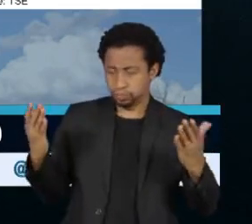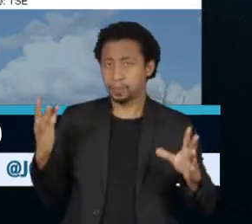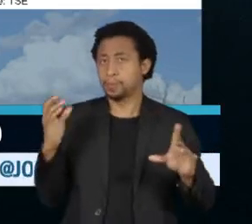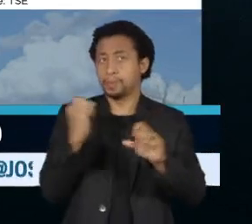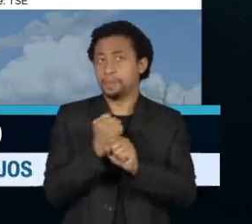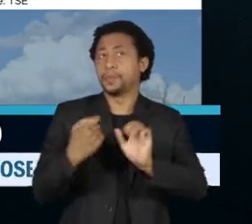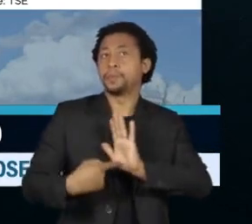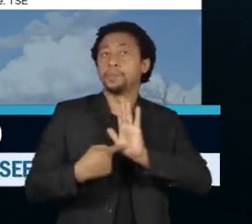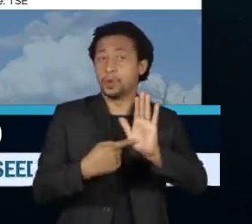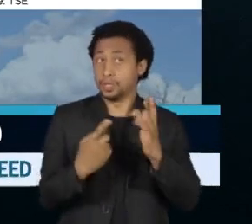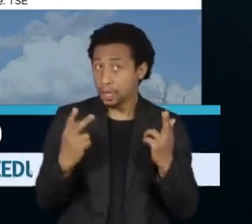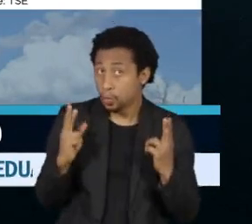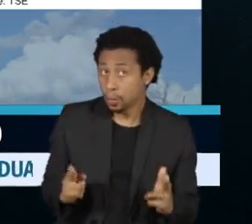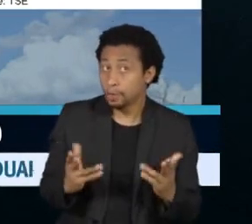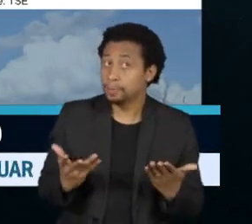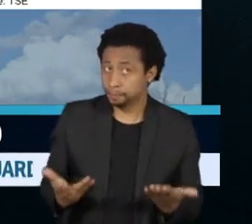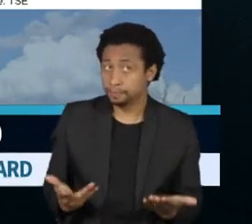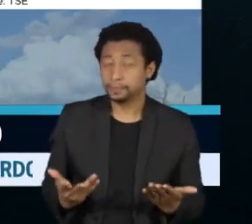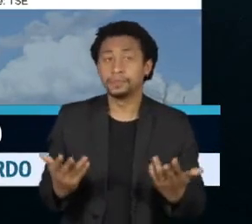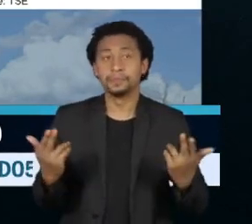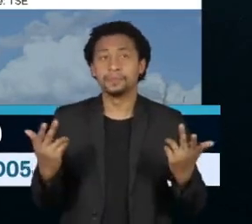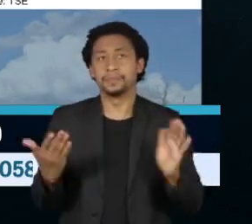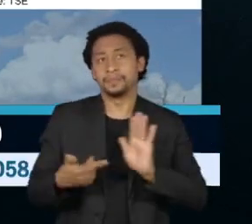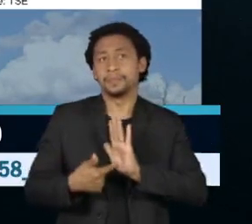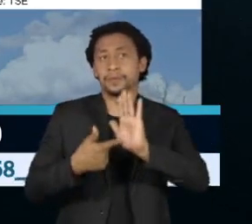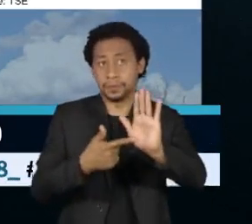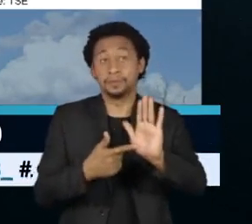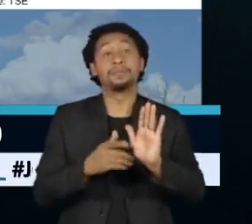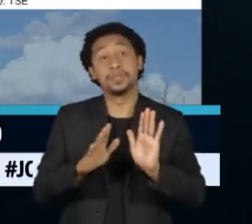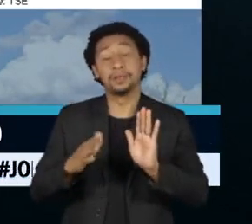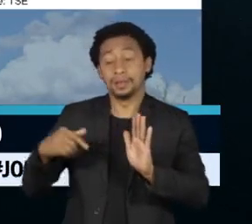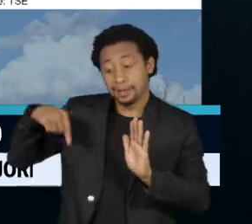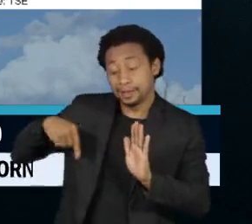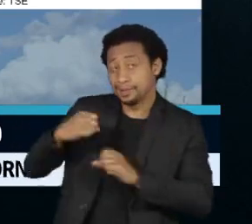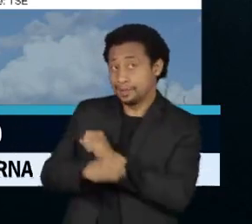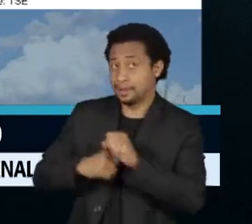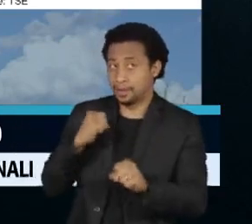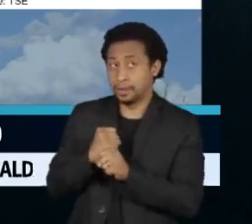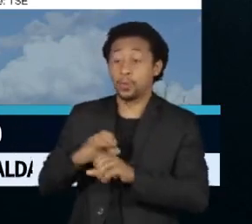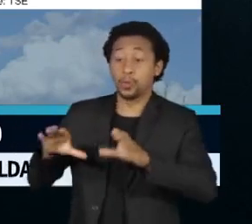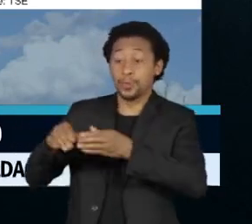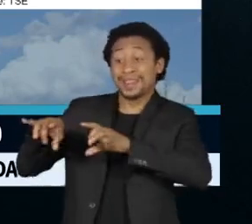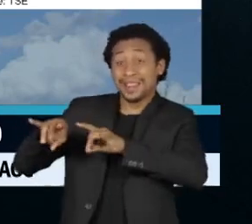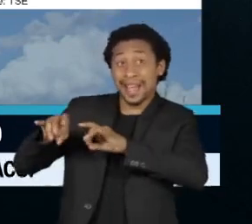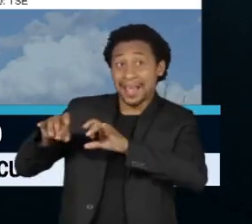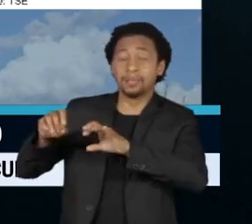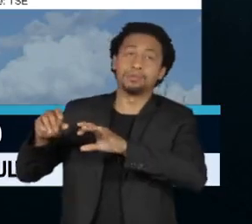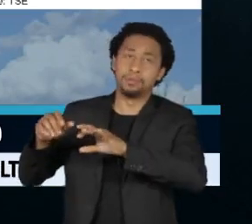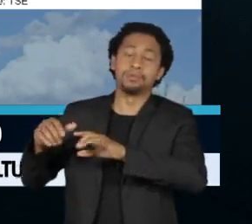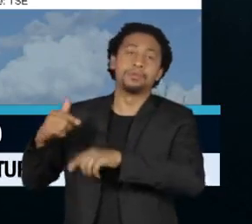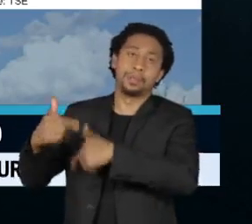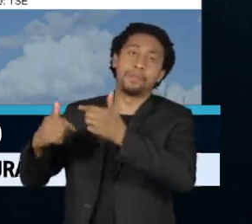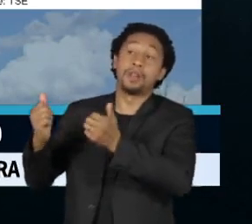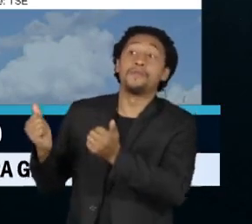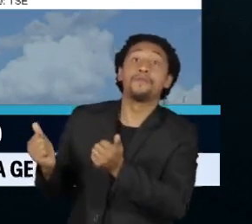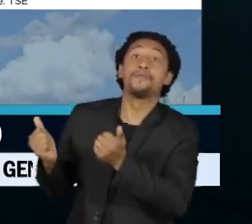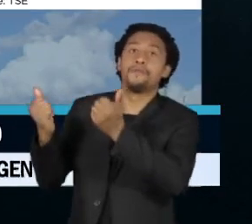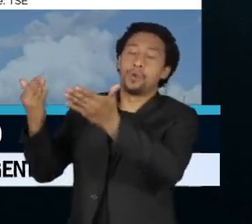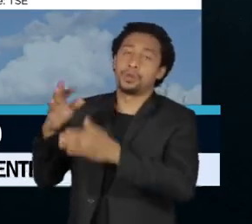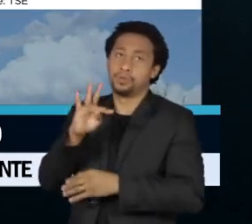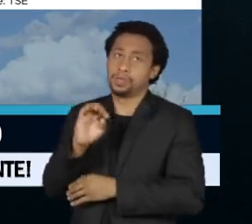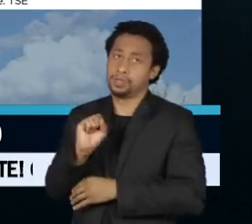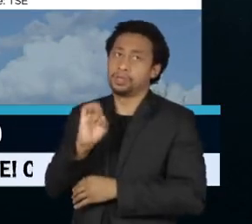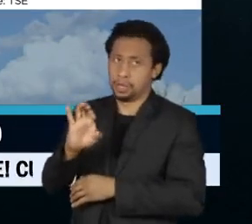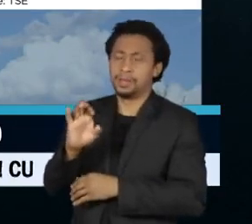equipamento. Neste ano, essas informações foram inspecionadas por técnicos externos ao Tribunal Superior Eleitoral,